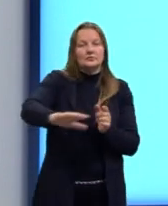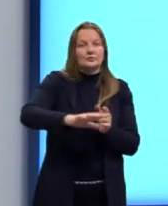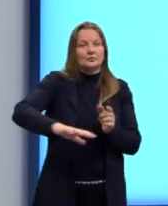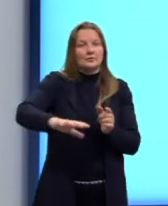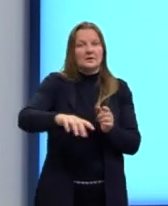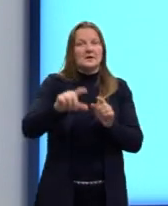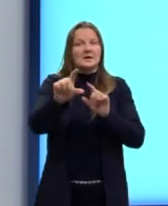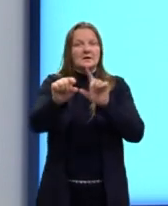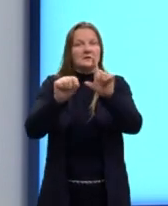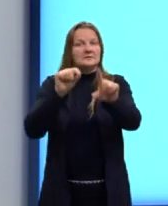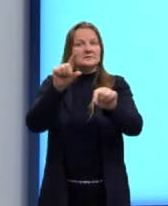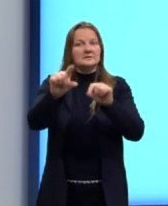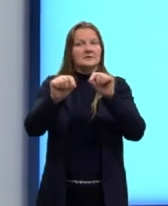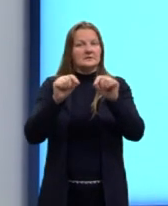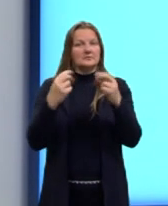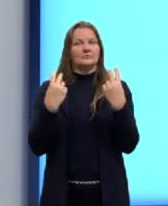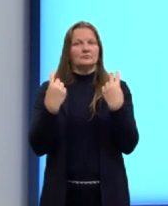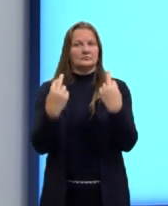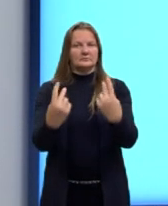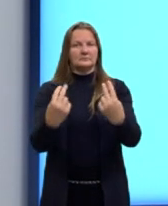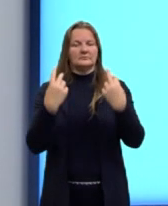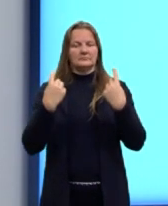seleção natural.